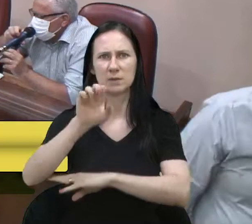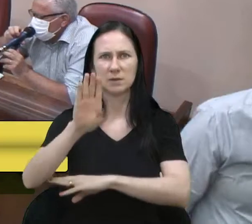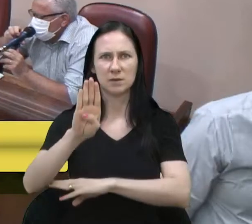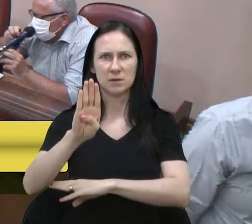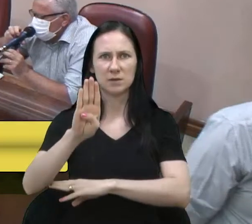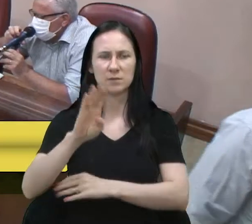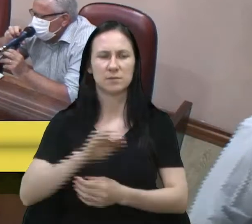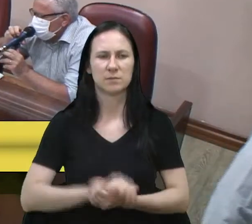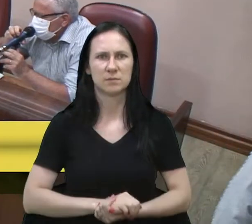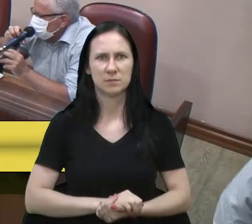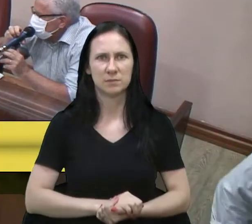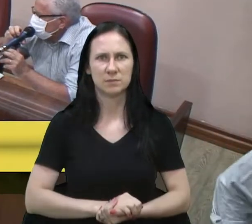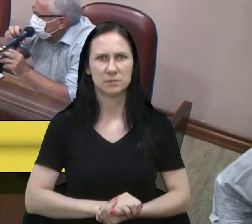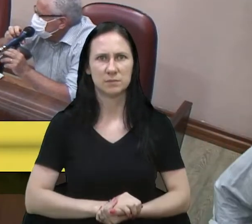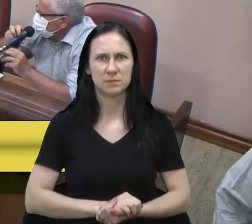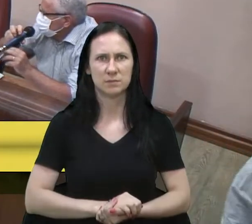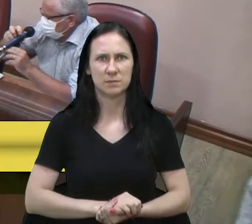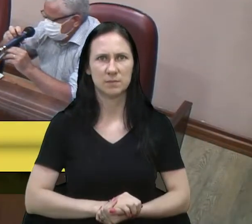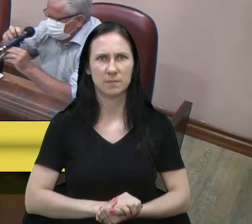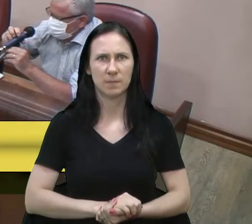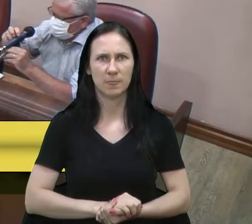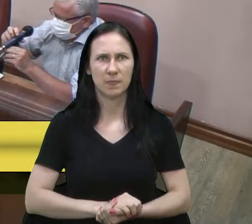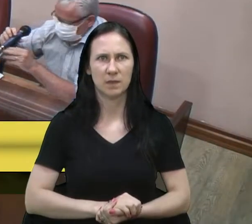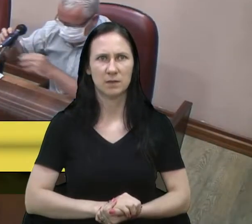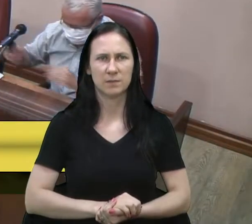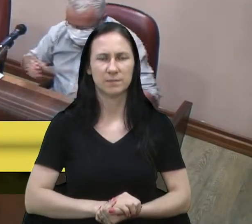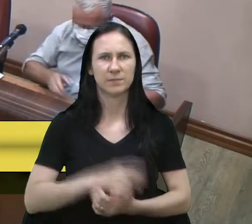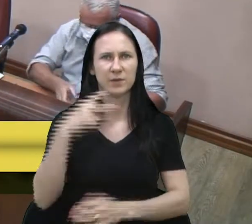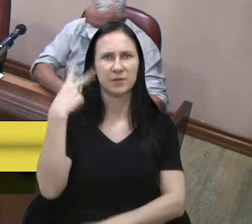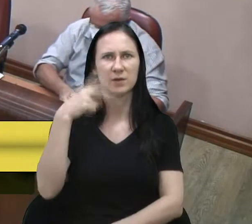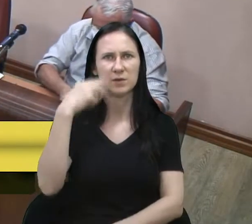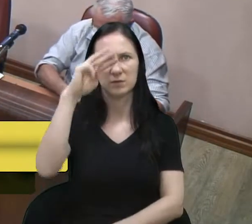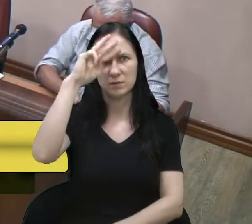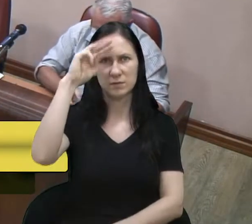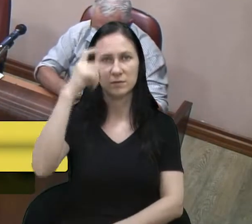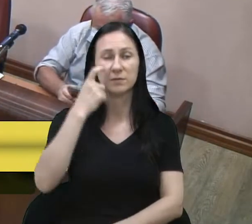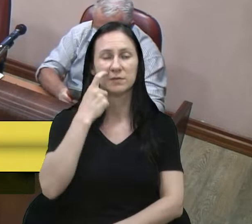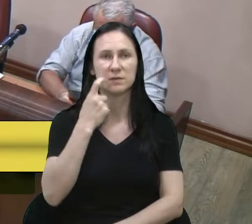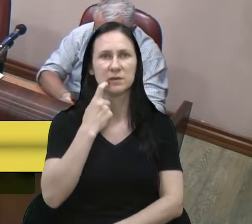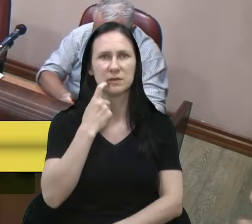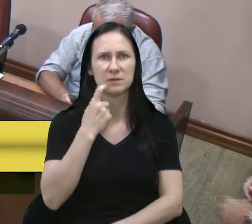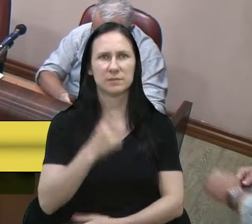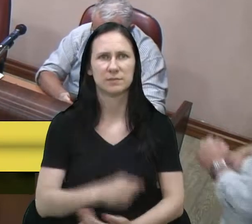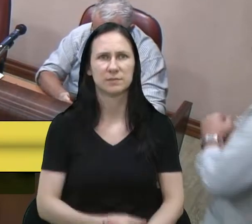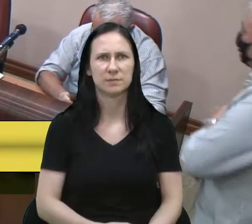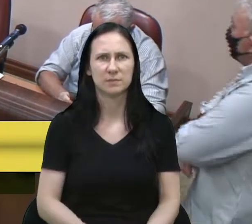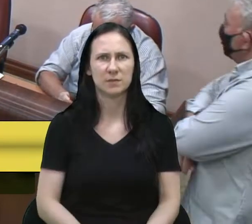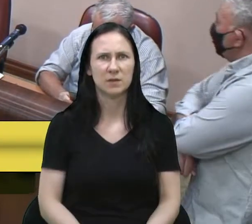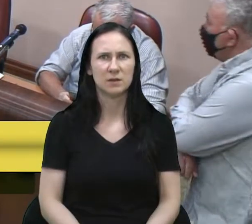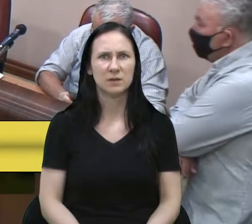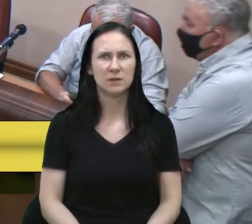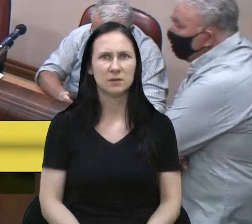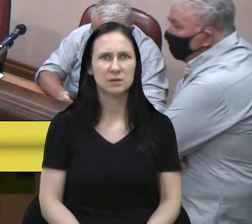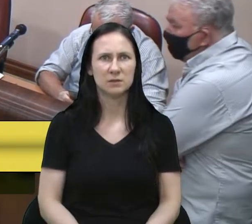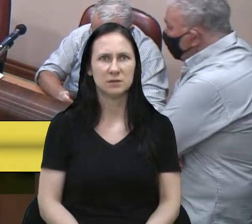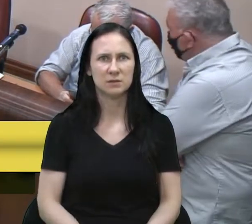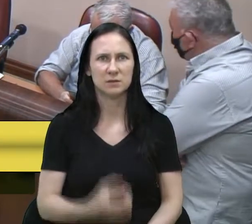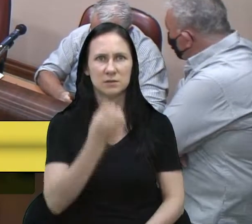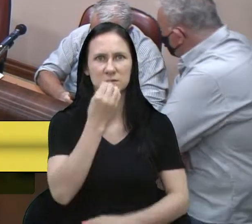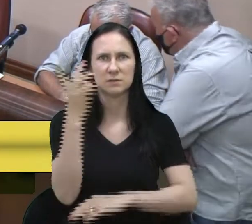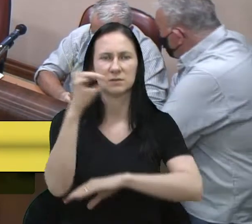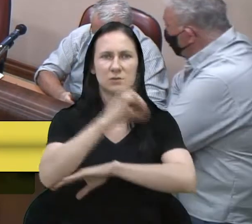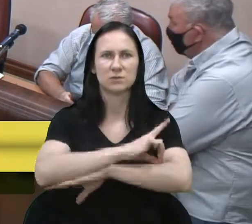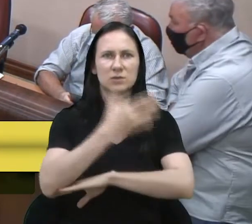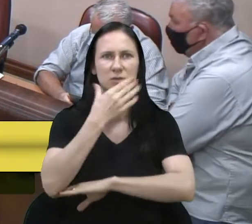Com a palavra, o vereador Wagner Petrini. Peço uma partezinha, vereador, se for possível. Bom dia, senhor